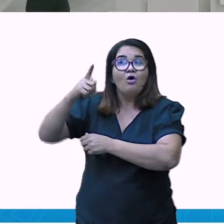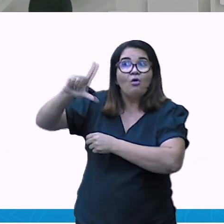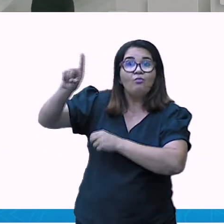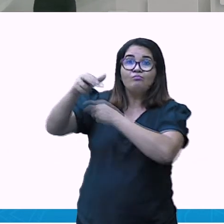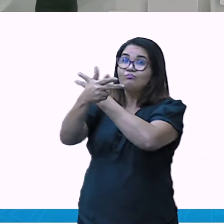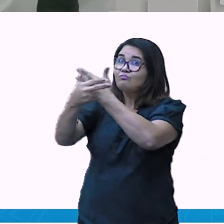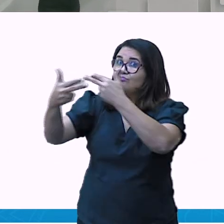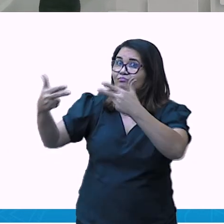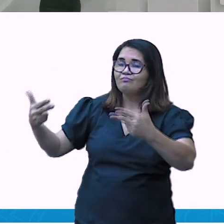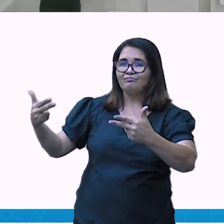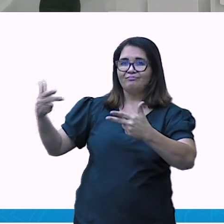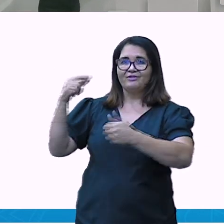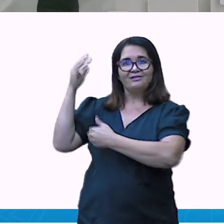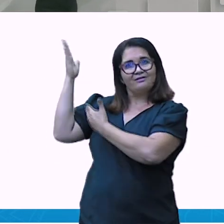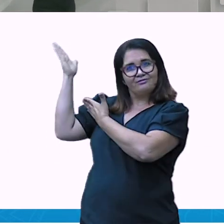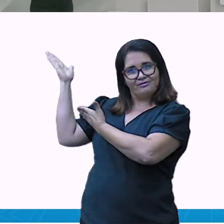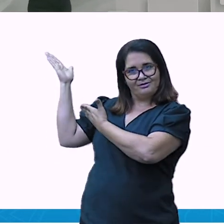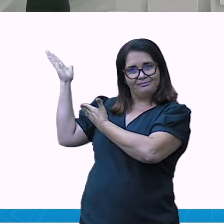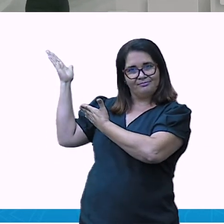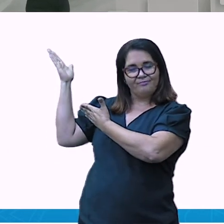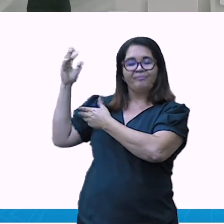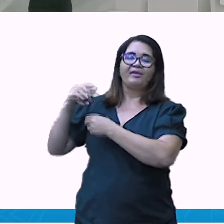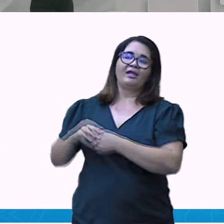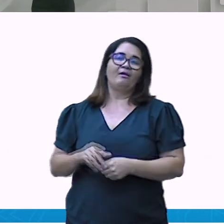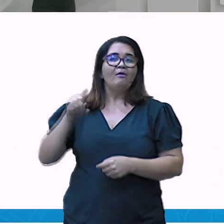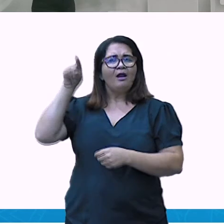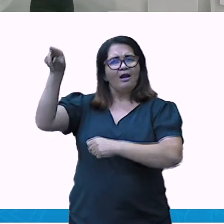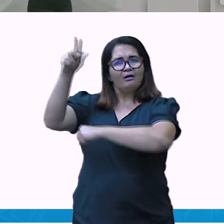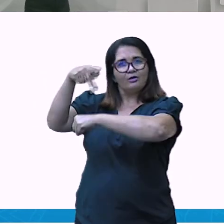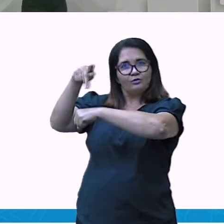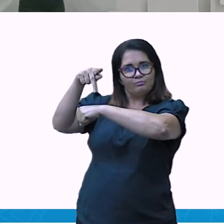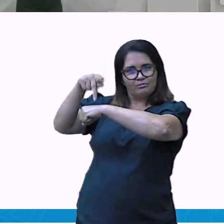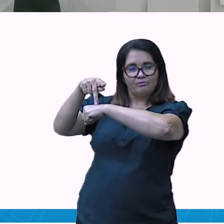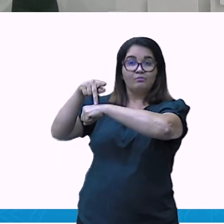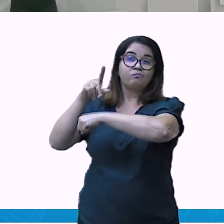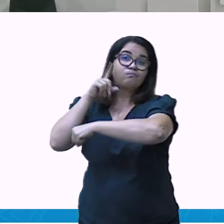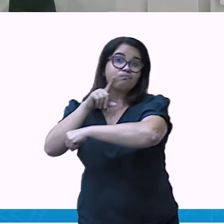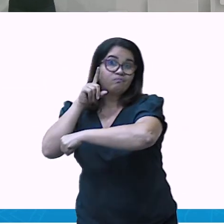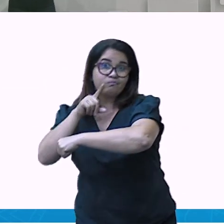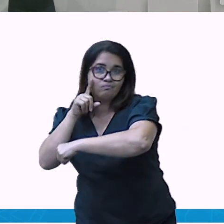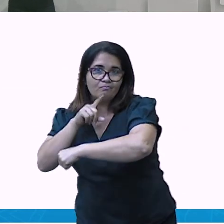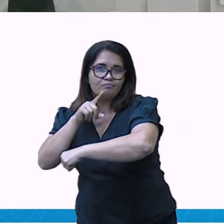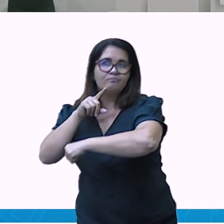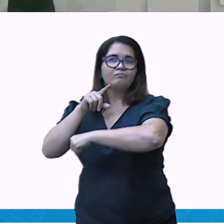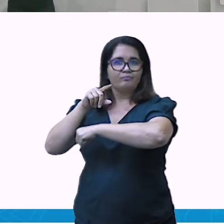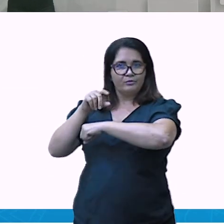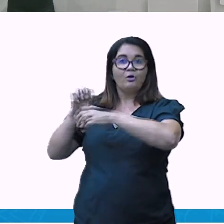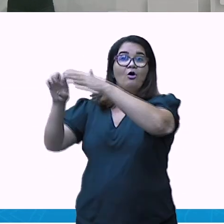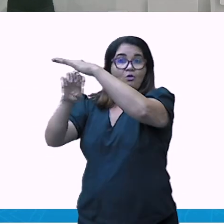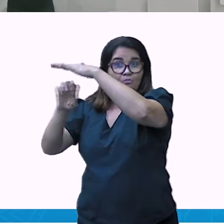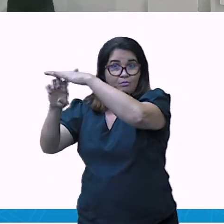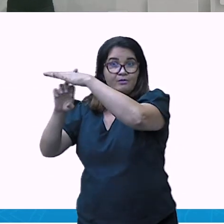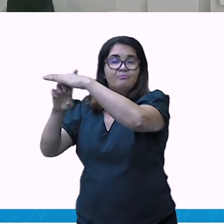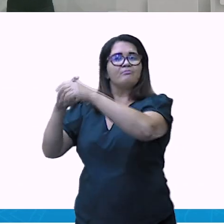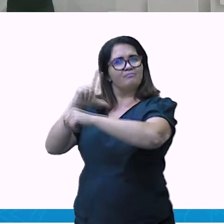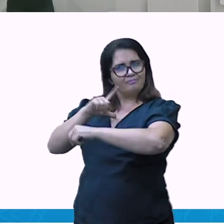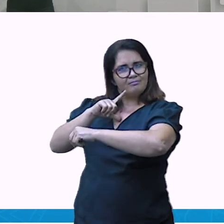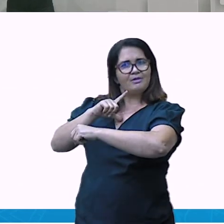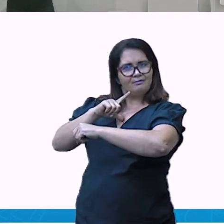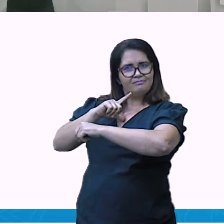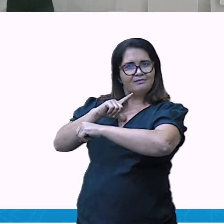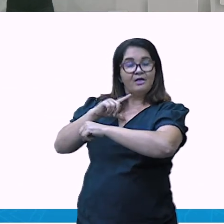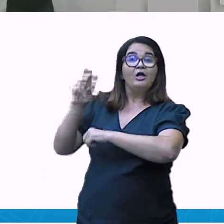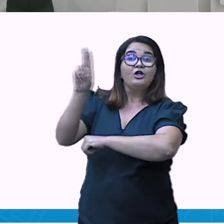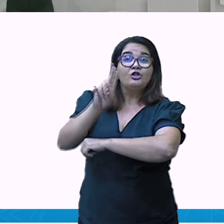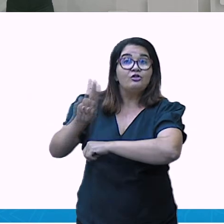-americana chamada Vivo Barrefort, essa empresa, ela produz tênis e sapatos